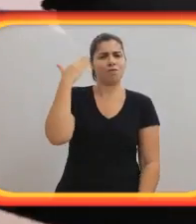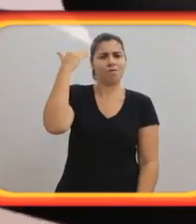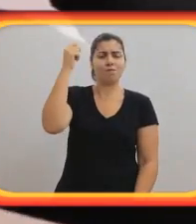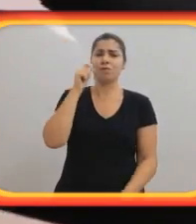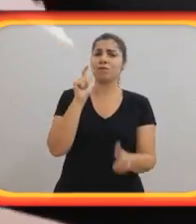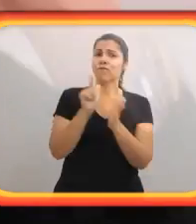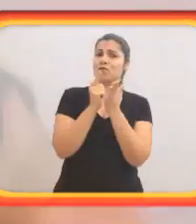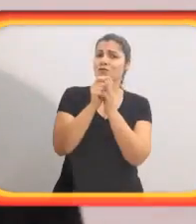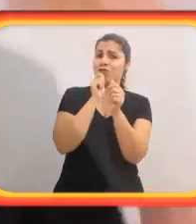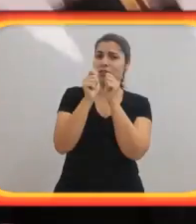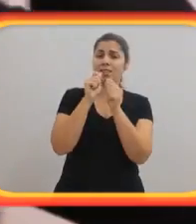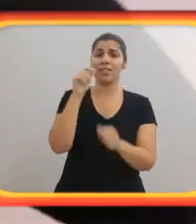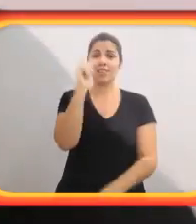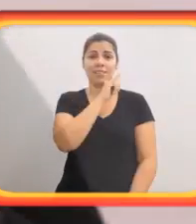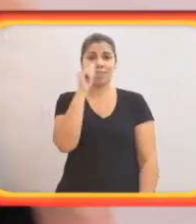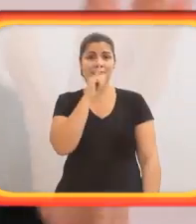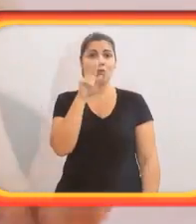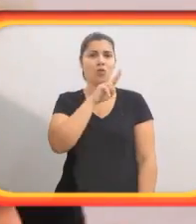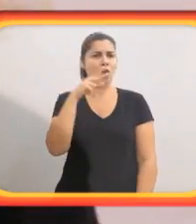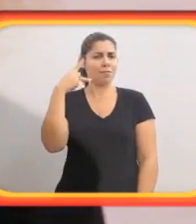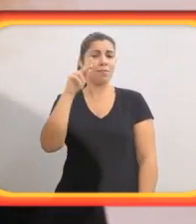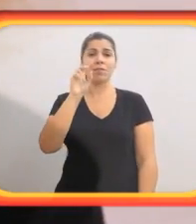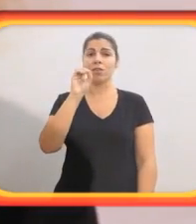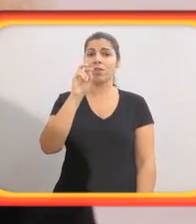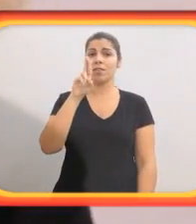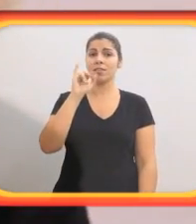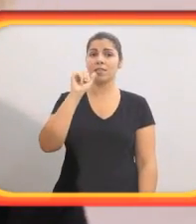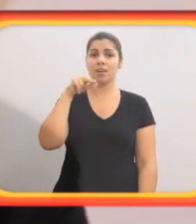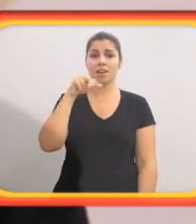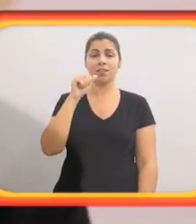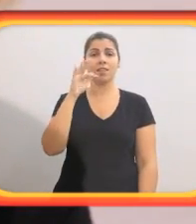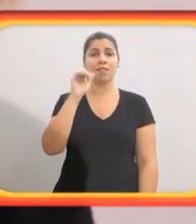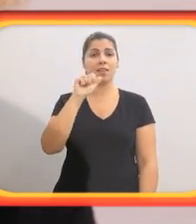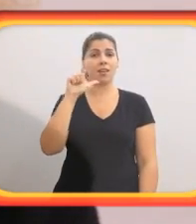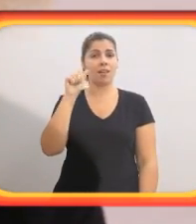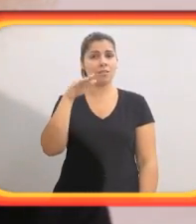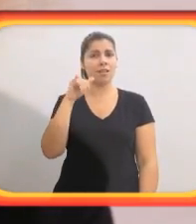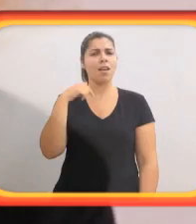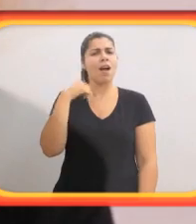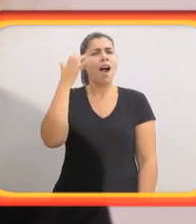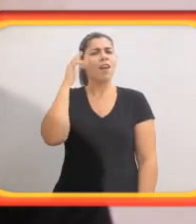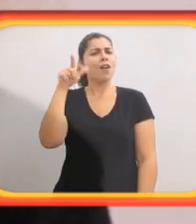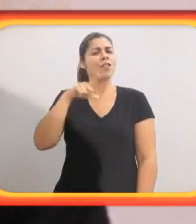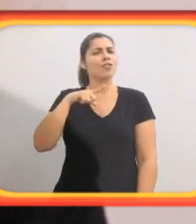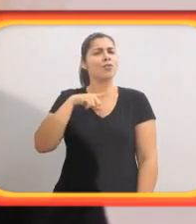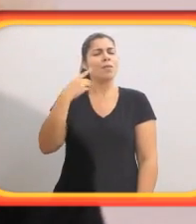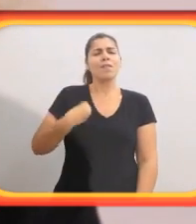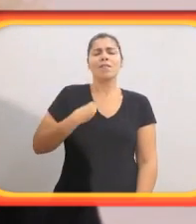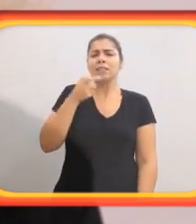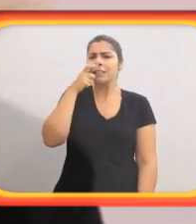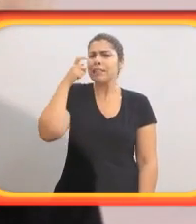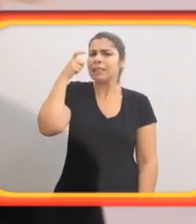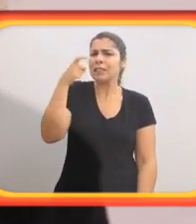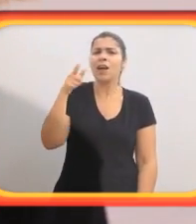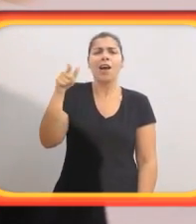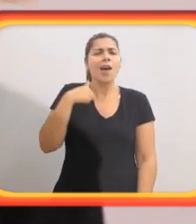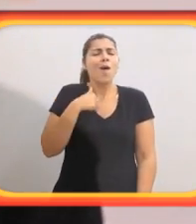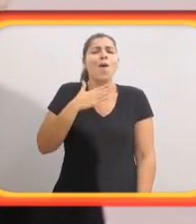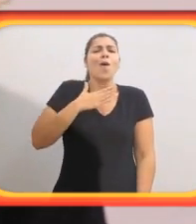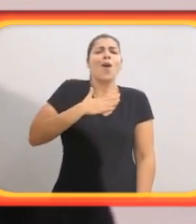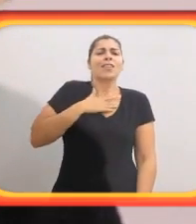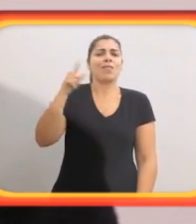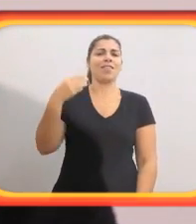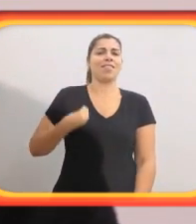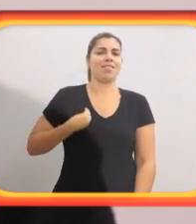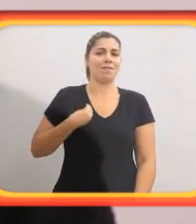Olha, eu não sei definir muito bem em que período foi. Mas eu me lembro de muito menina ainda,